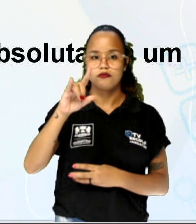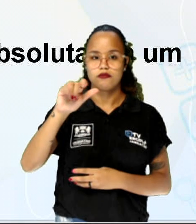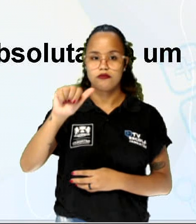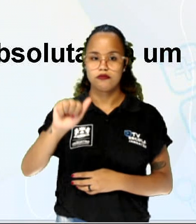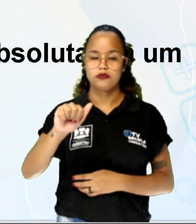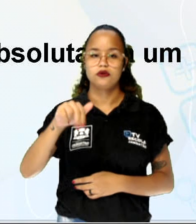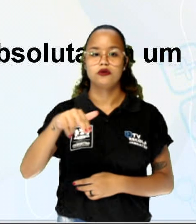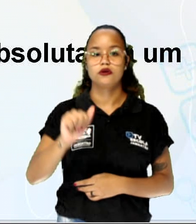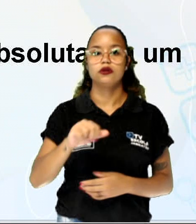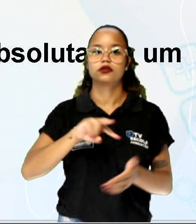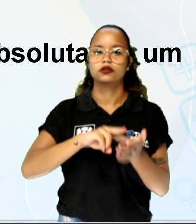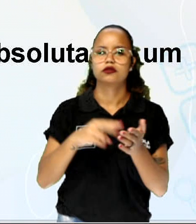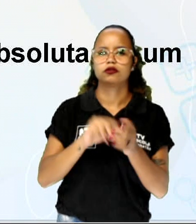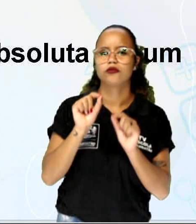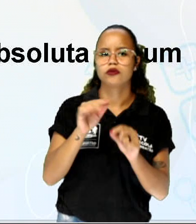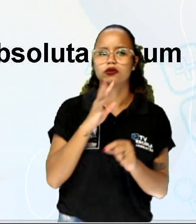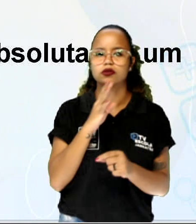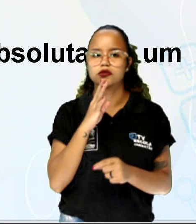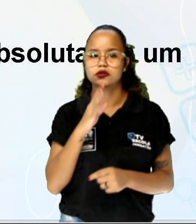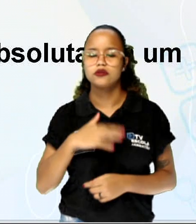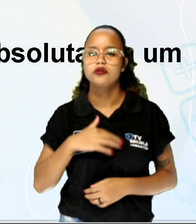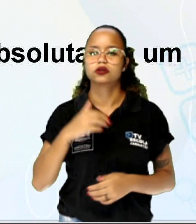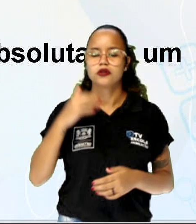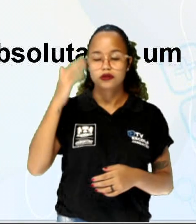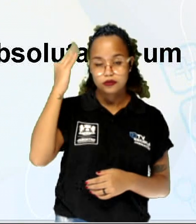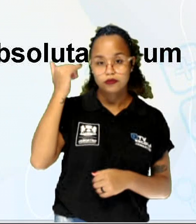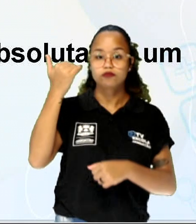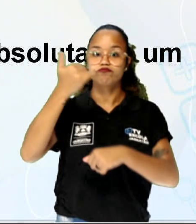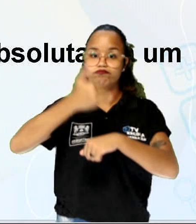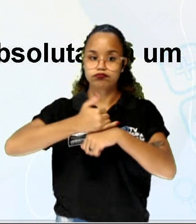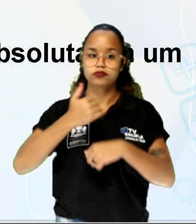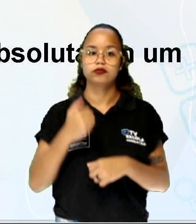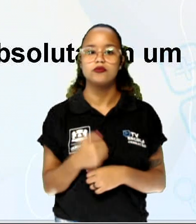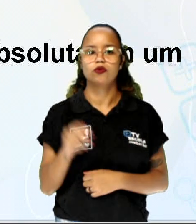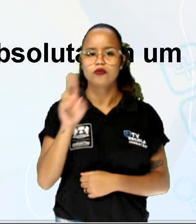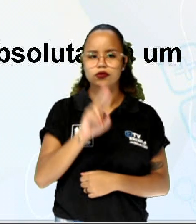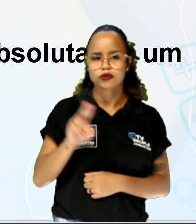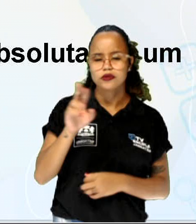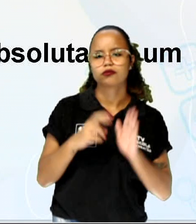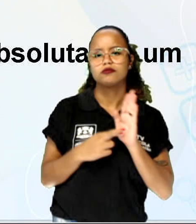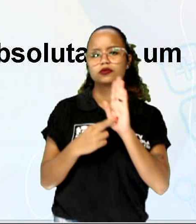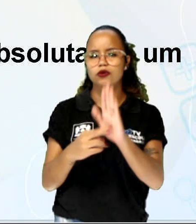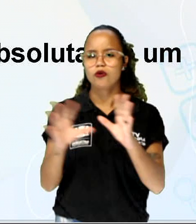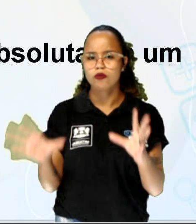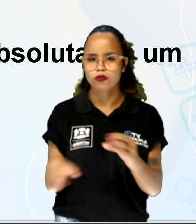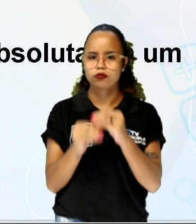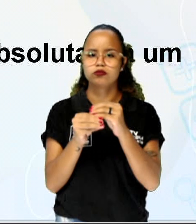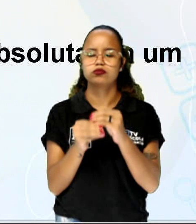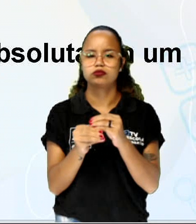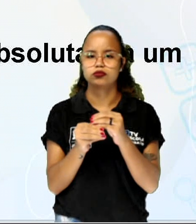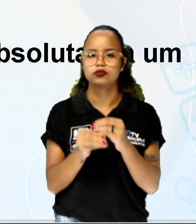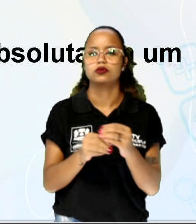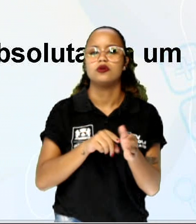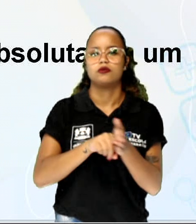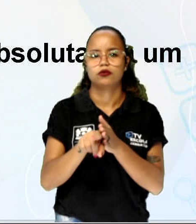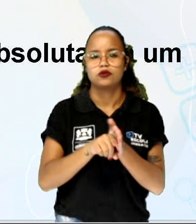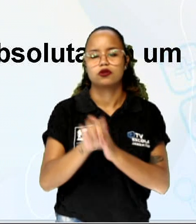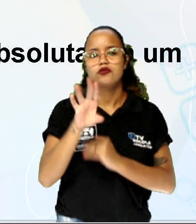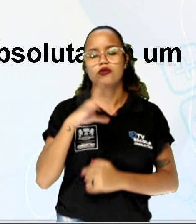centrais, como eu estava falando, né? Elas são utilizadas para representar um conjunto de dados com um único valor.